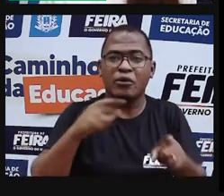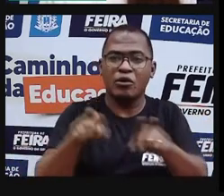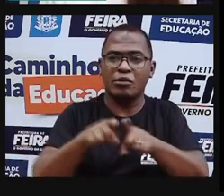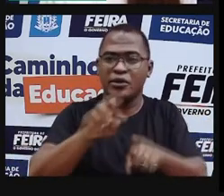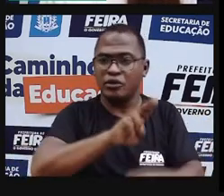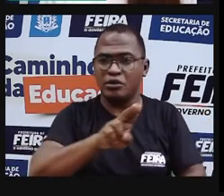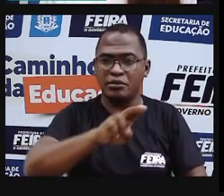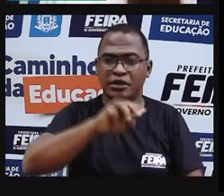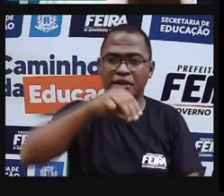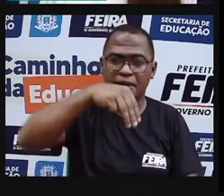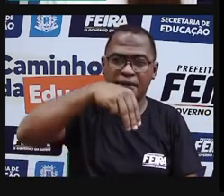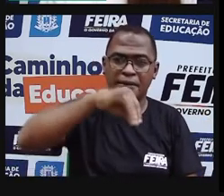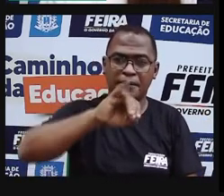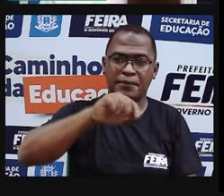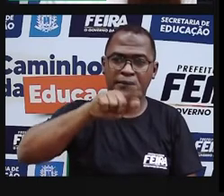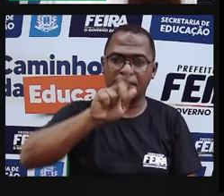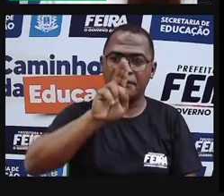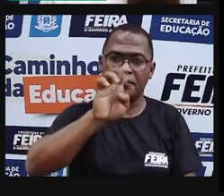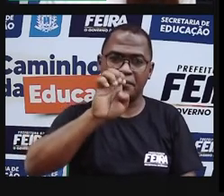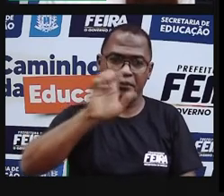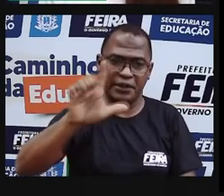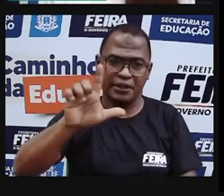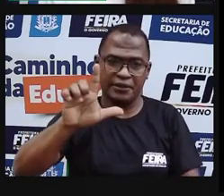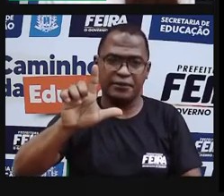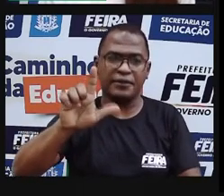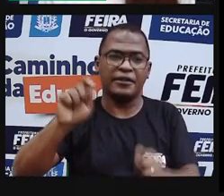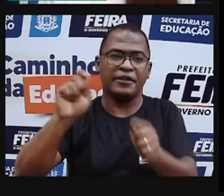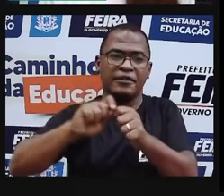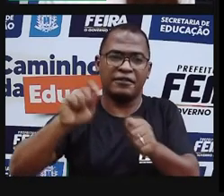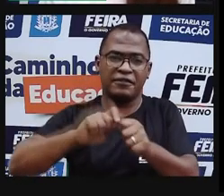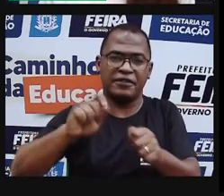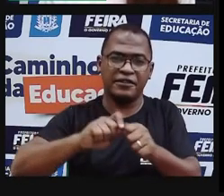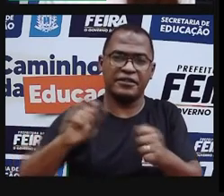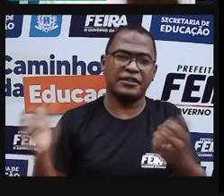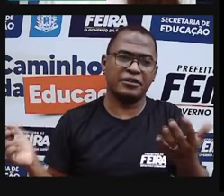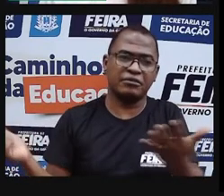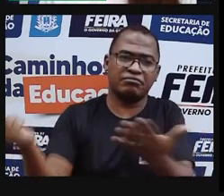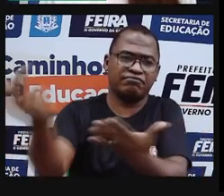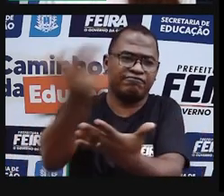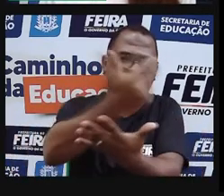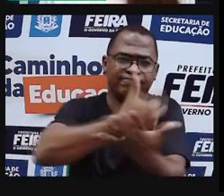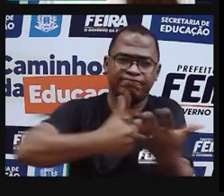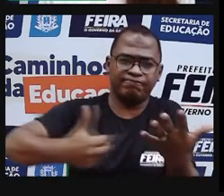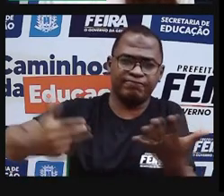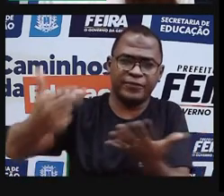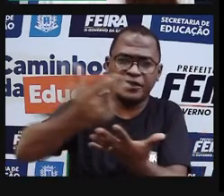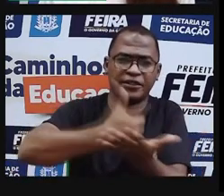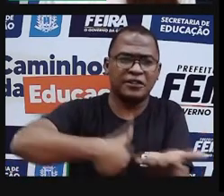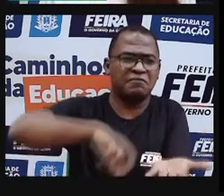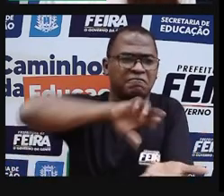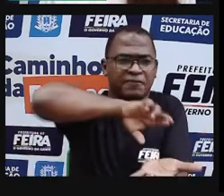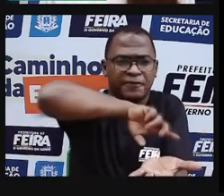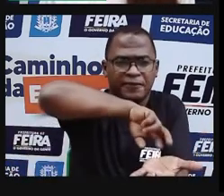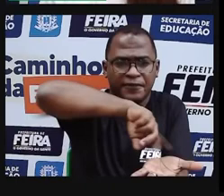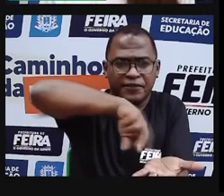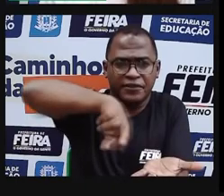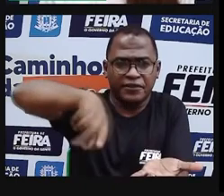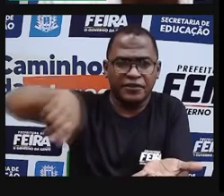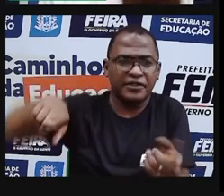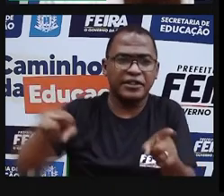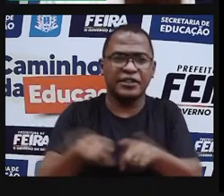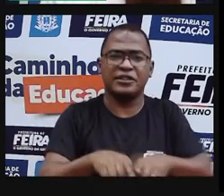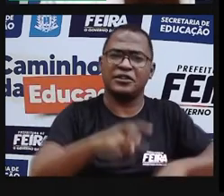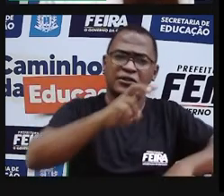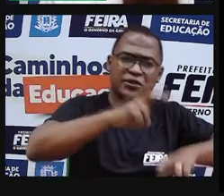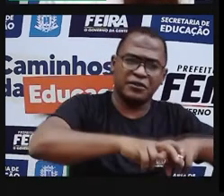moda, está na decoração, né? Então, a gente vê, ó, uma coleção de móveis